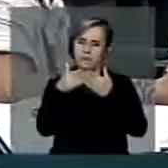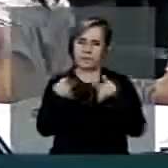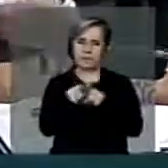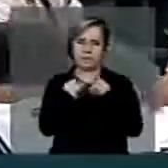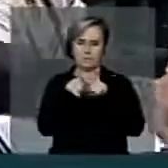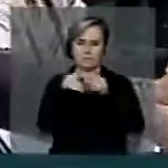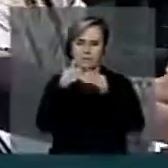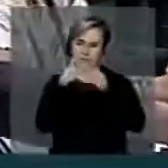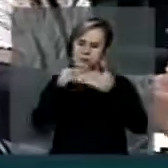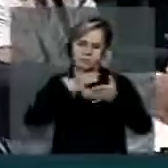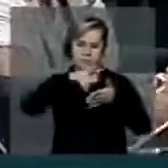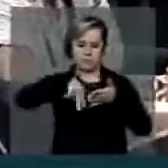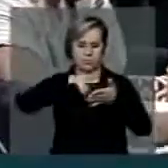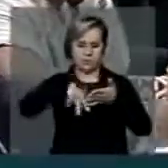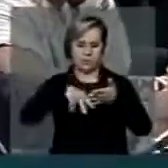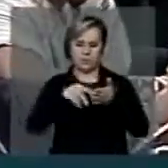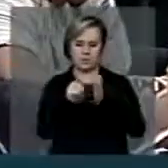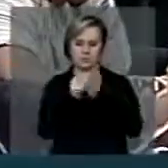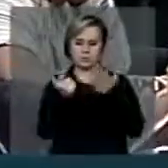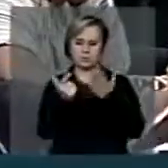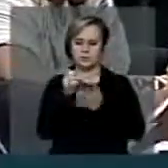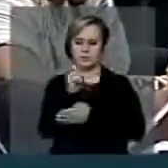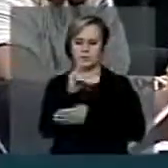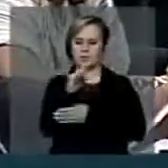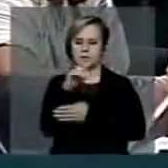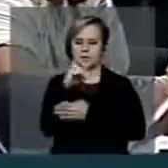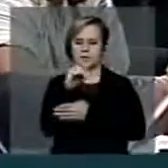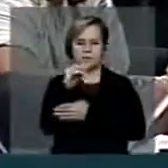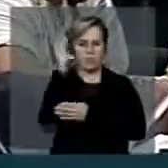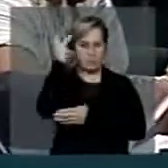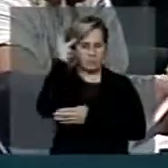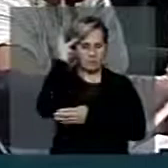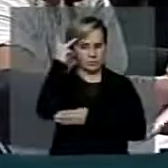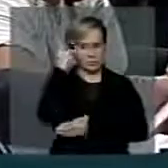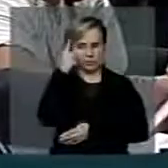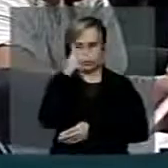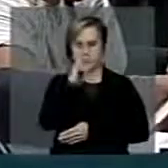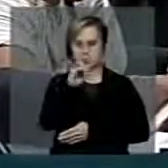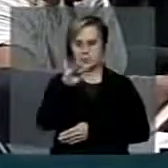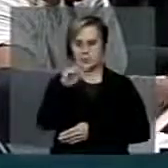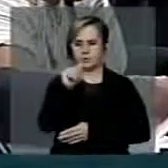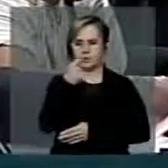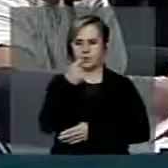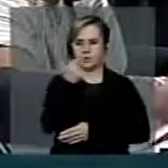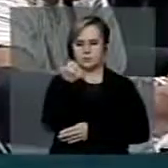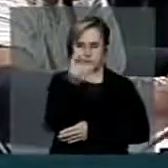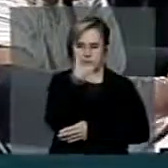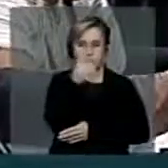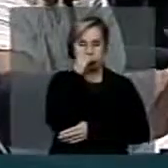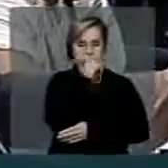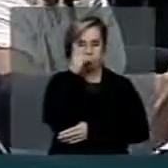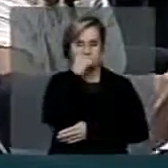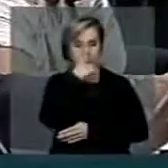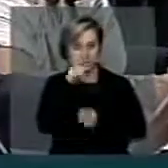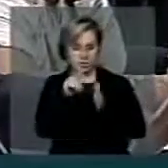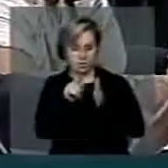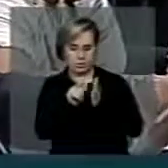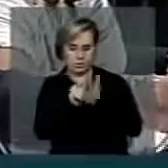matéria que saiu no jornal Estado de São Paulo, do dia 16, domingo, na página